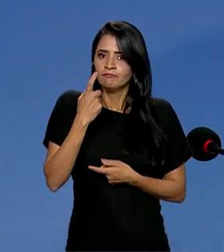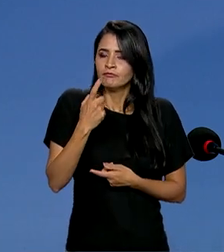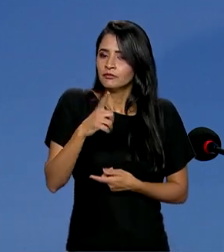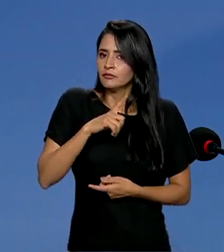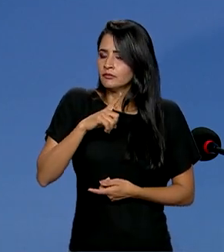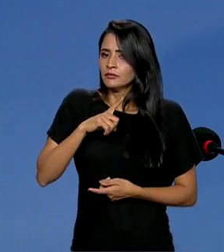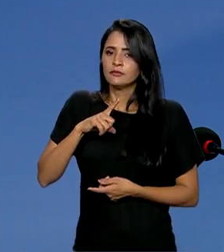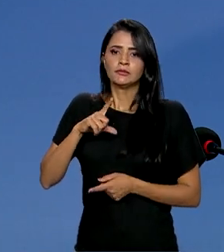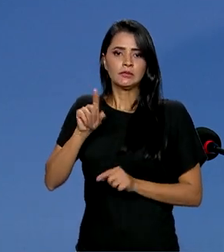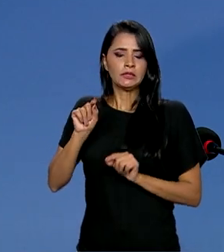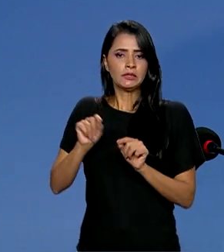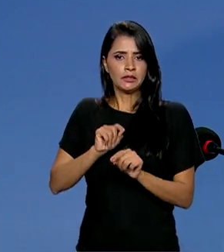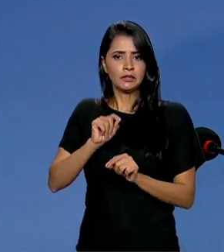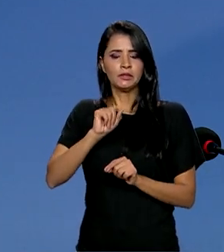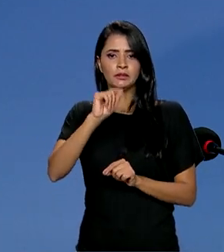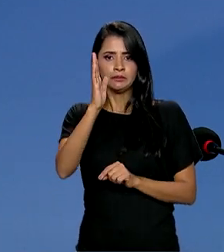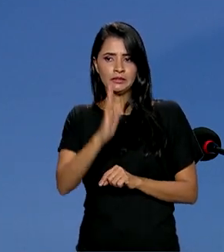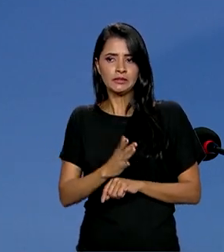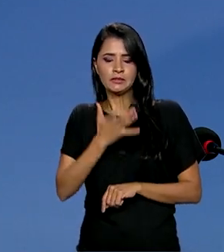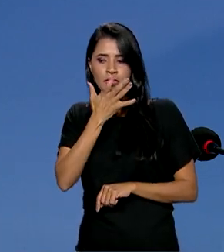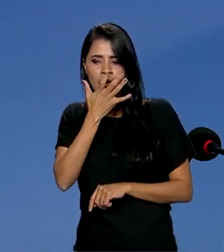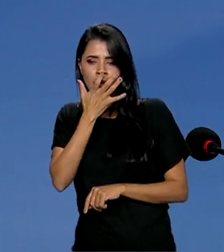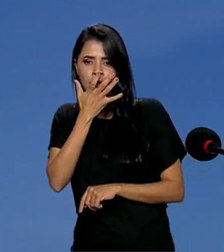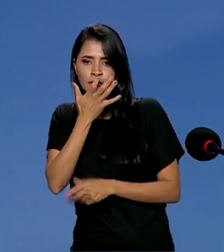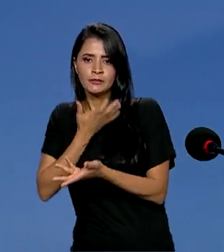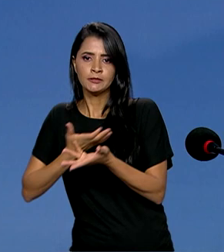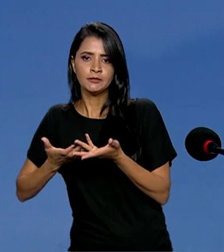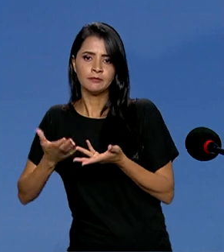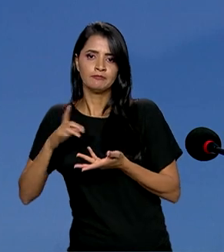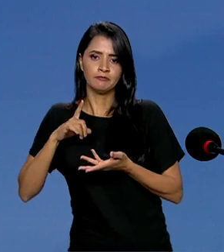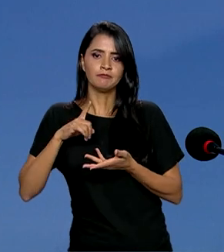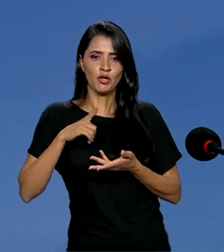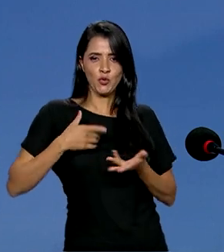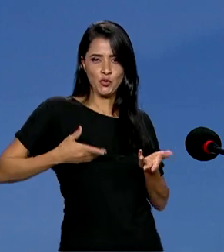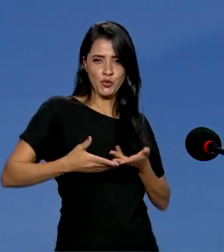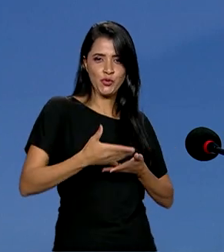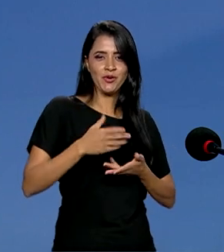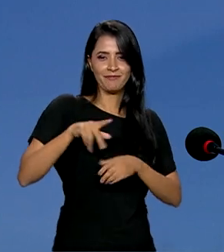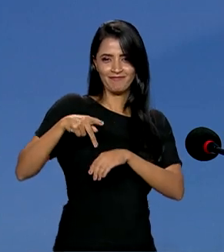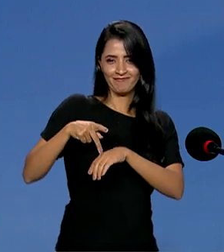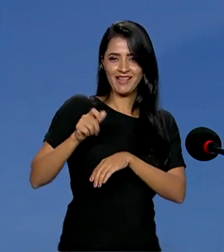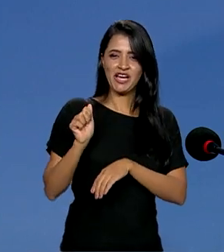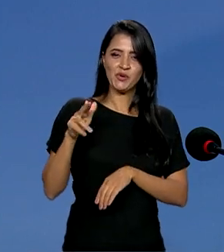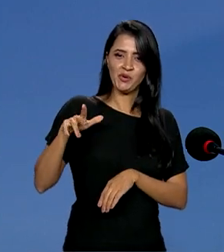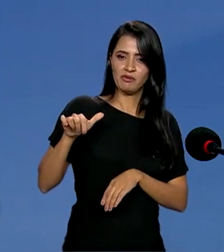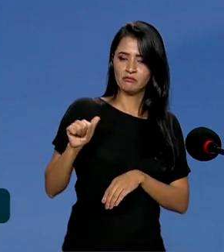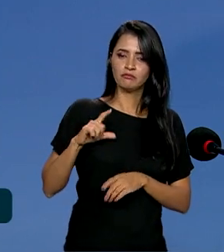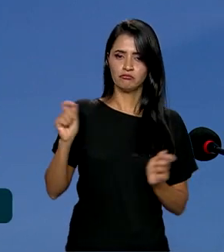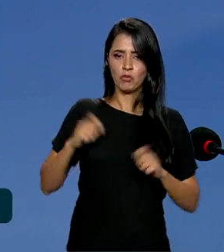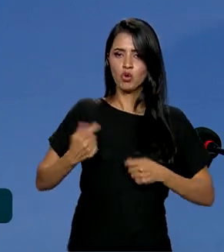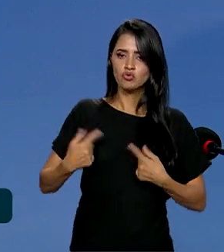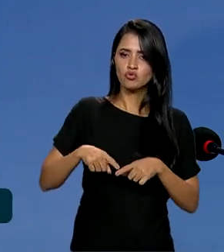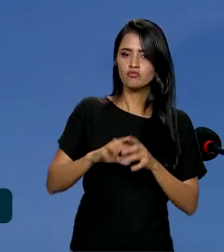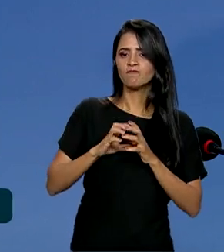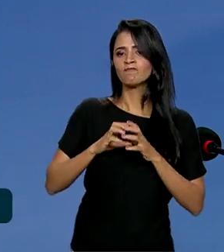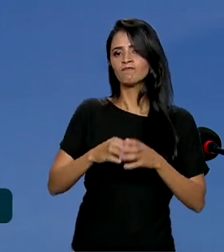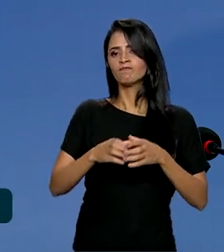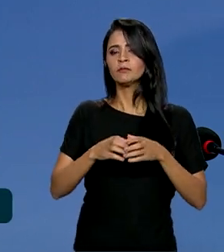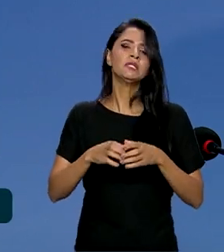brasileiros e angolanos, que podem se juntar e